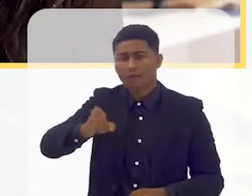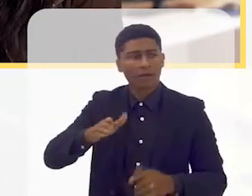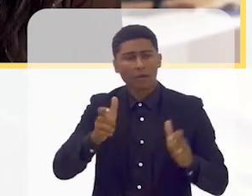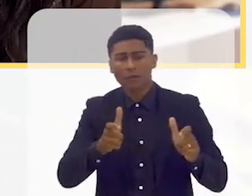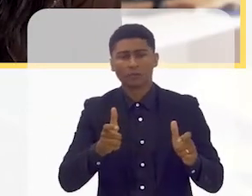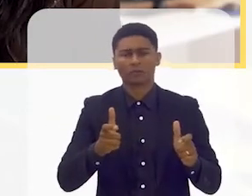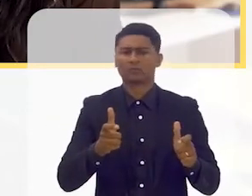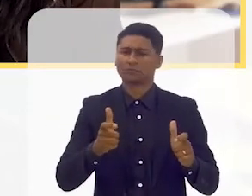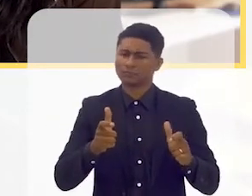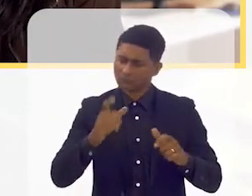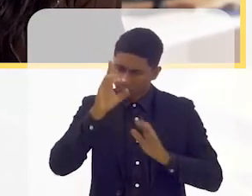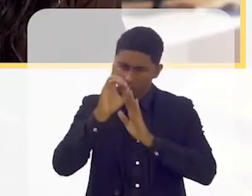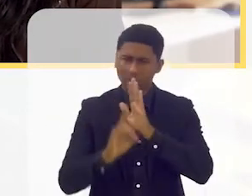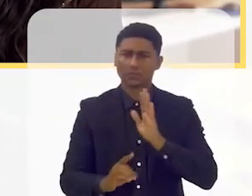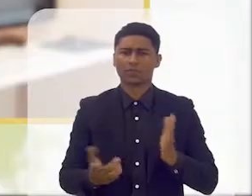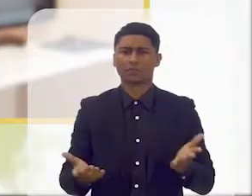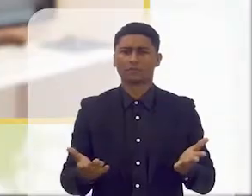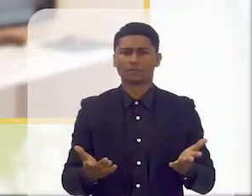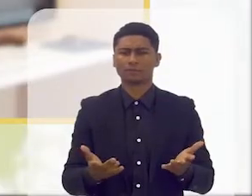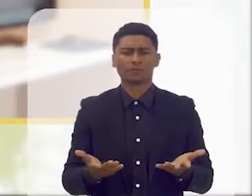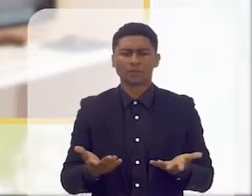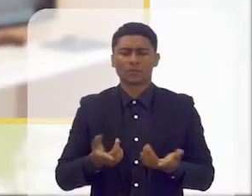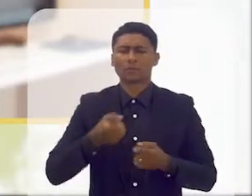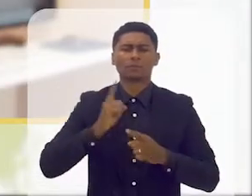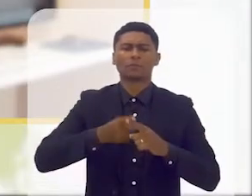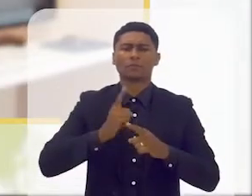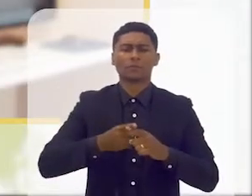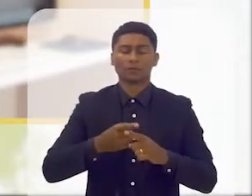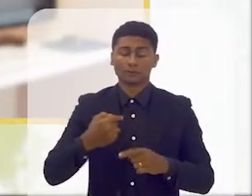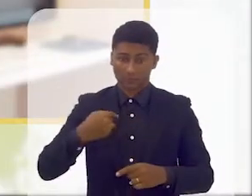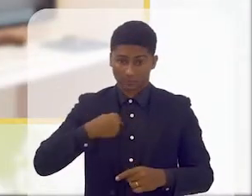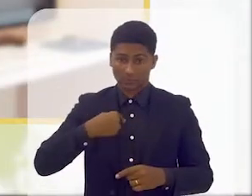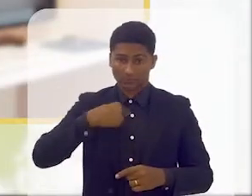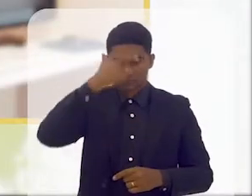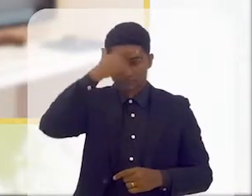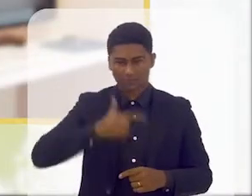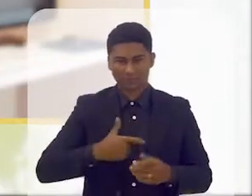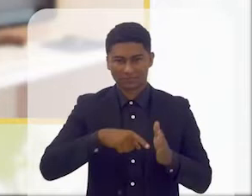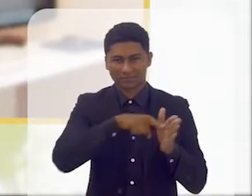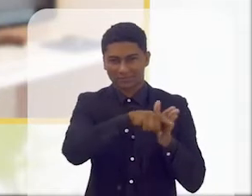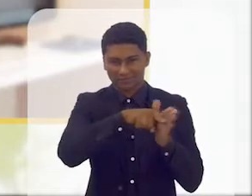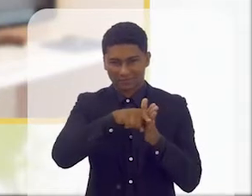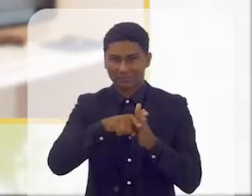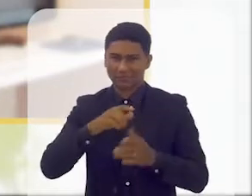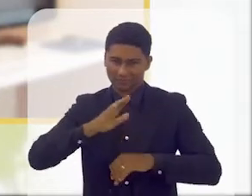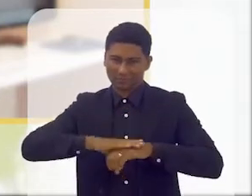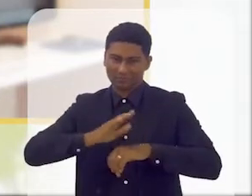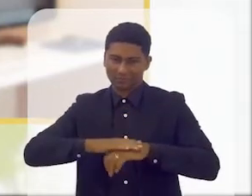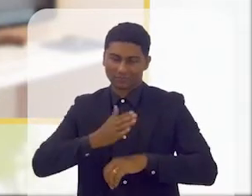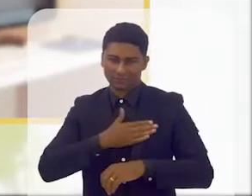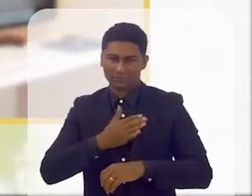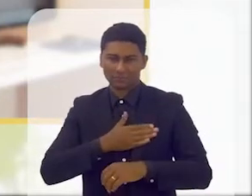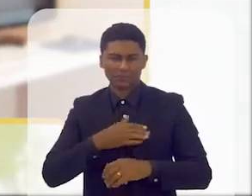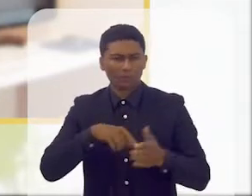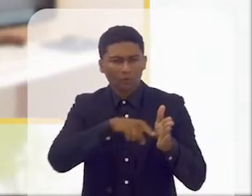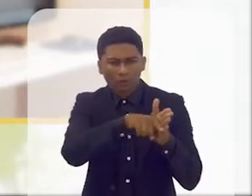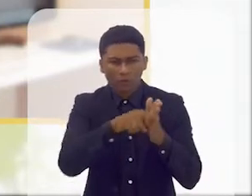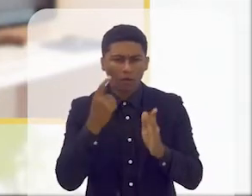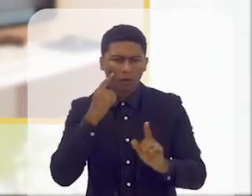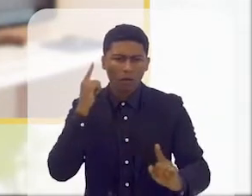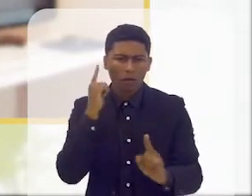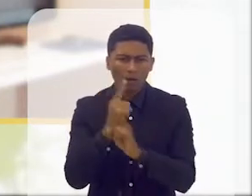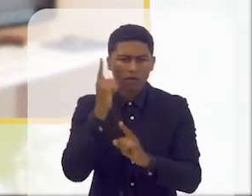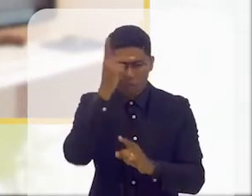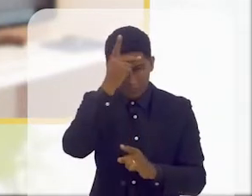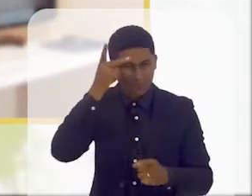ser assim, sabe? E ser encarado, inclusive, na minha pesquisa. Isso fica muito claro. Algumas pessoas